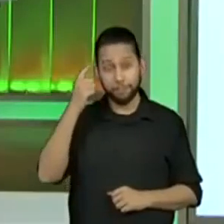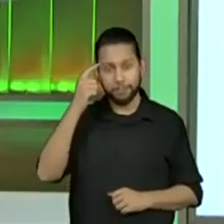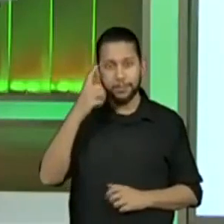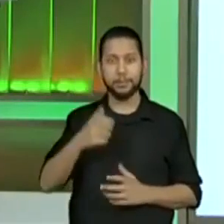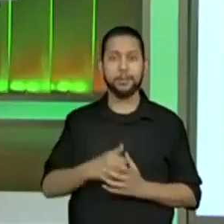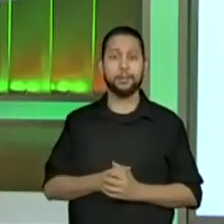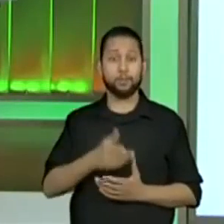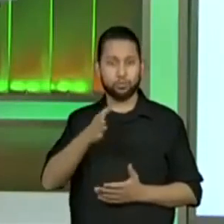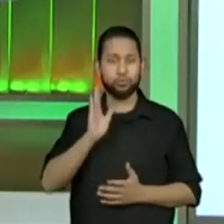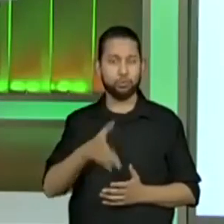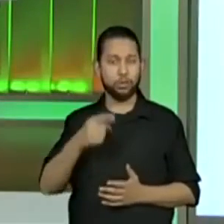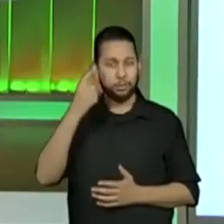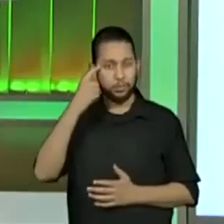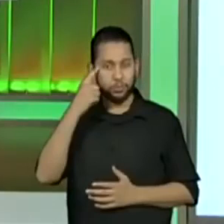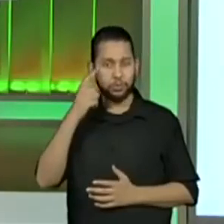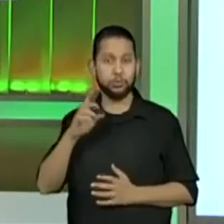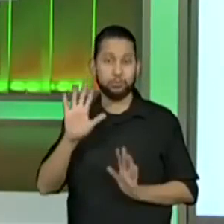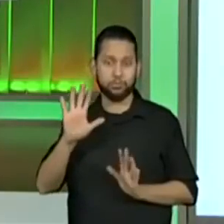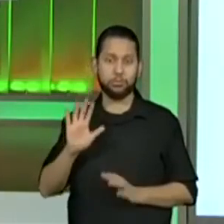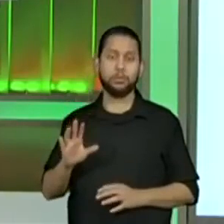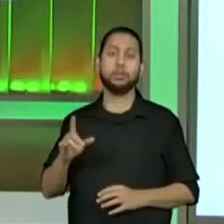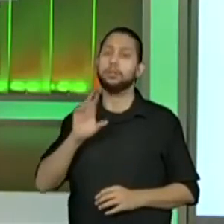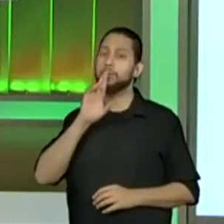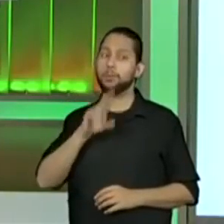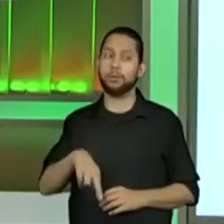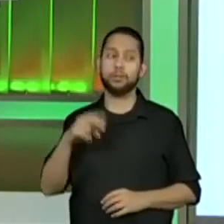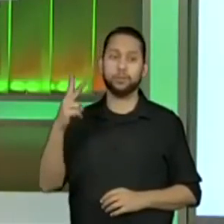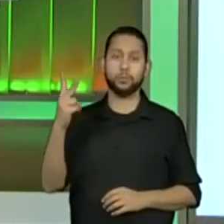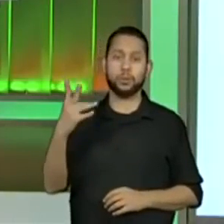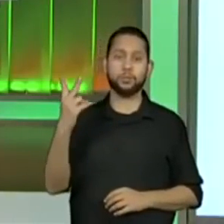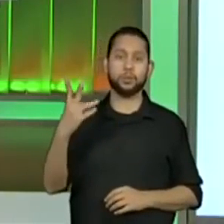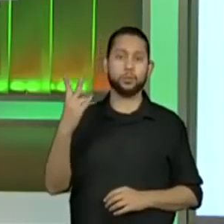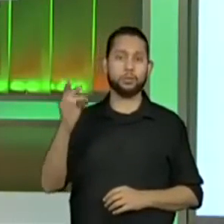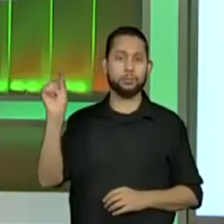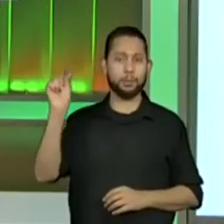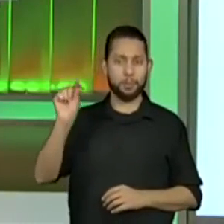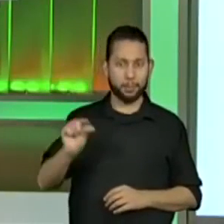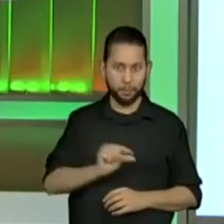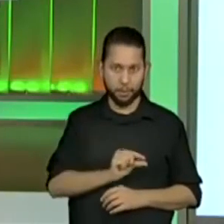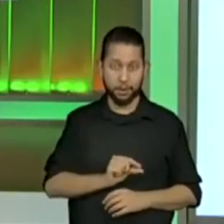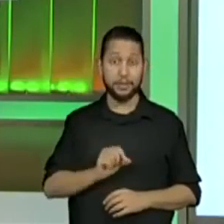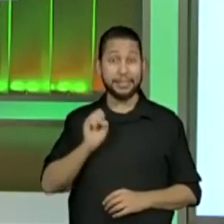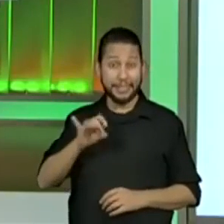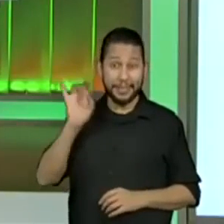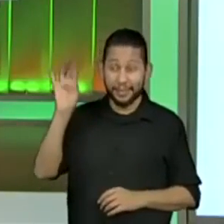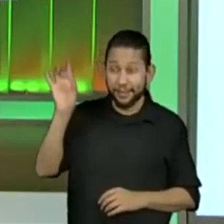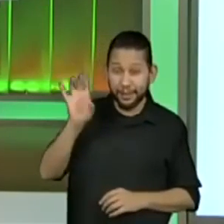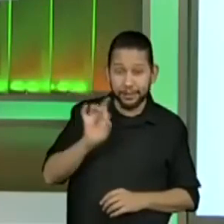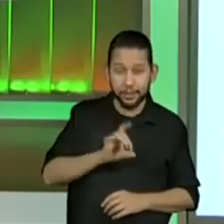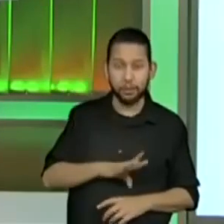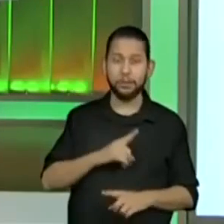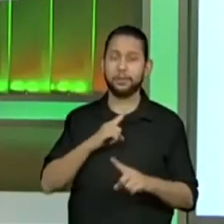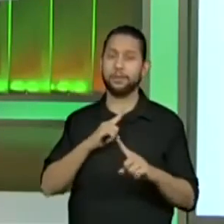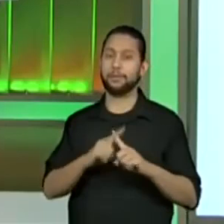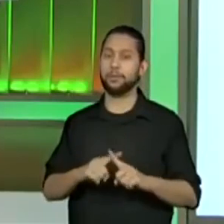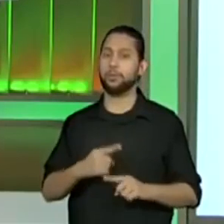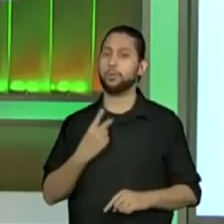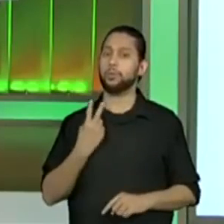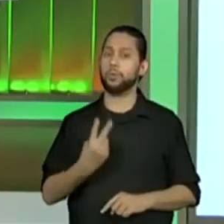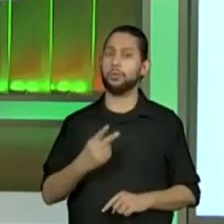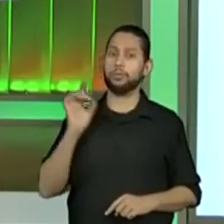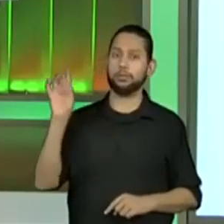fizeram aí, acompanharam comigo o caminho da Sara. Vocês acham que se a gente multiplicar por dois, cada um desses números,